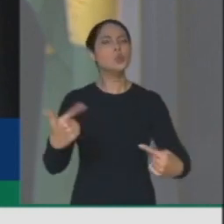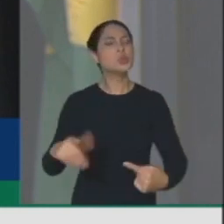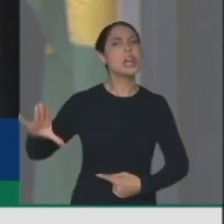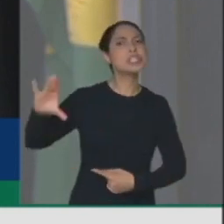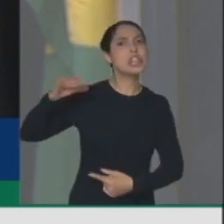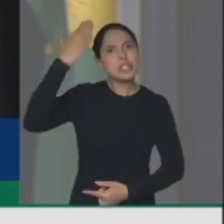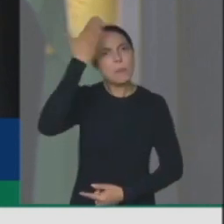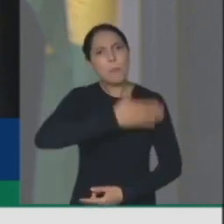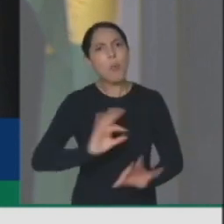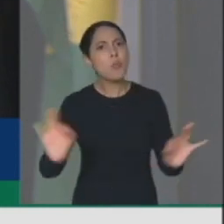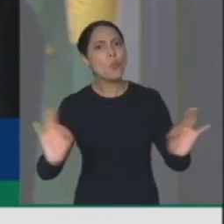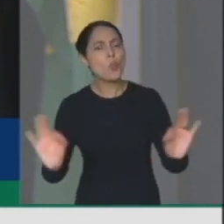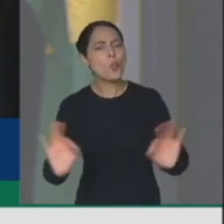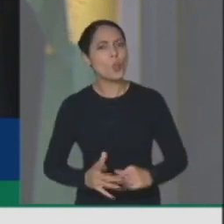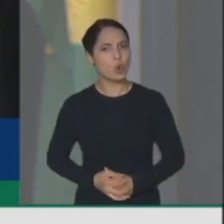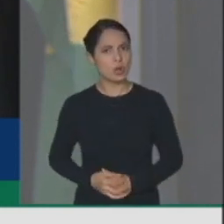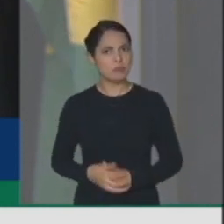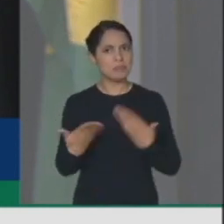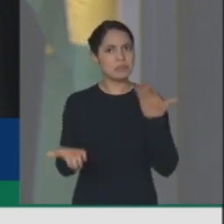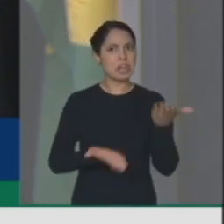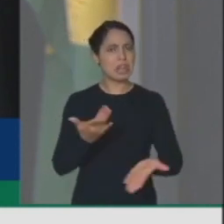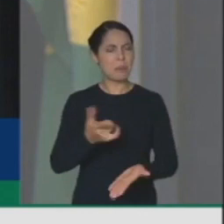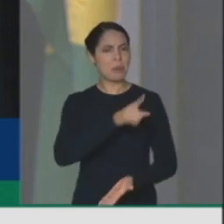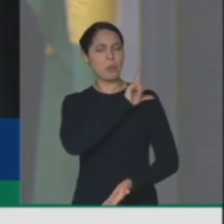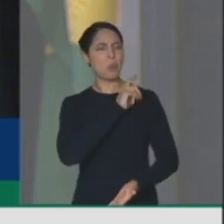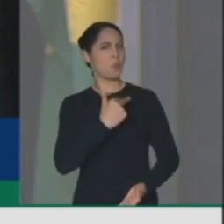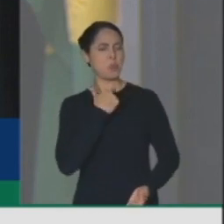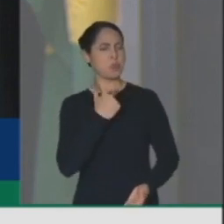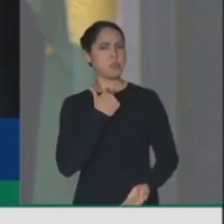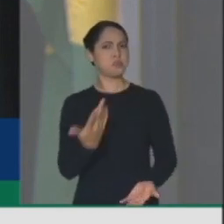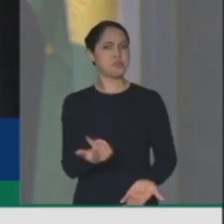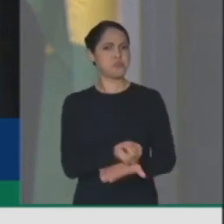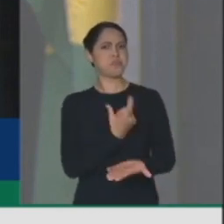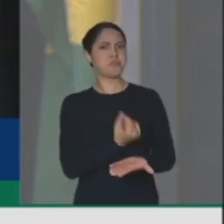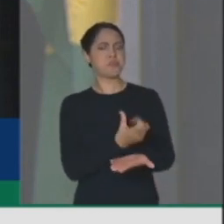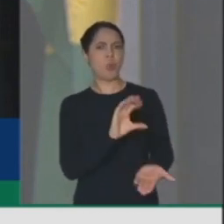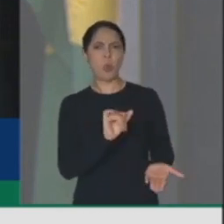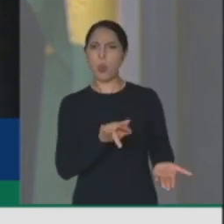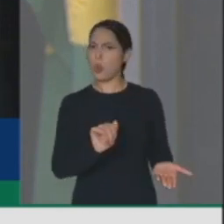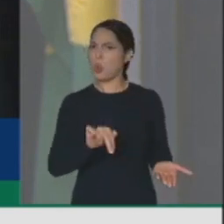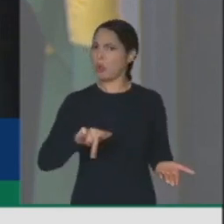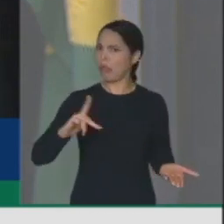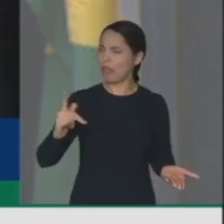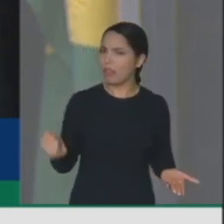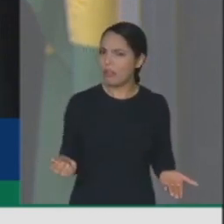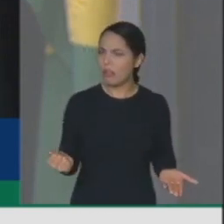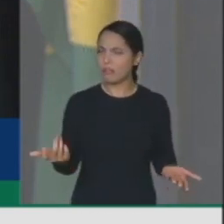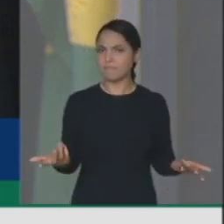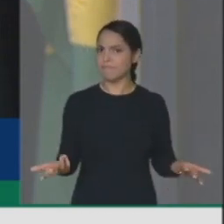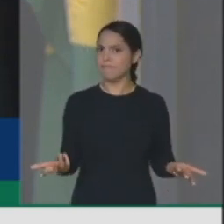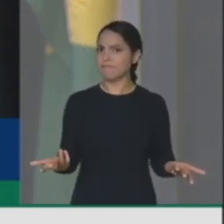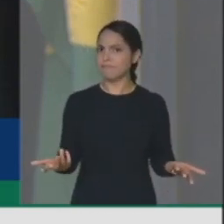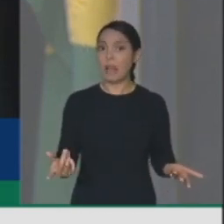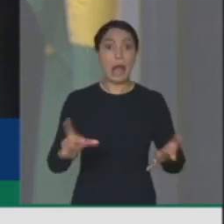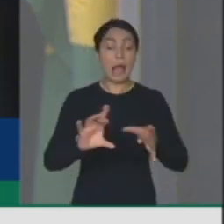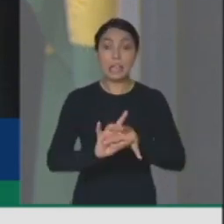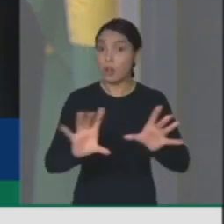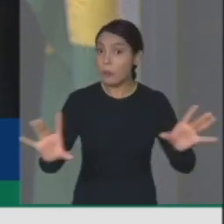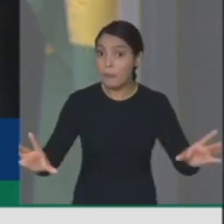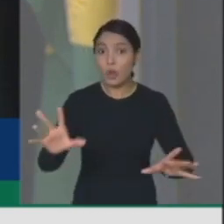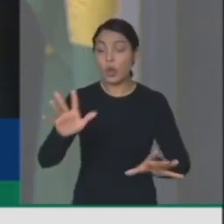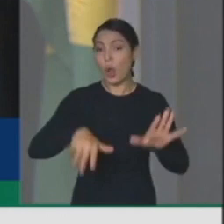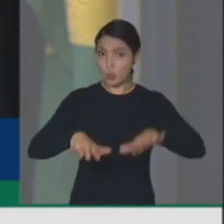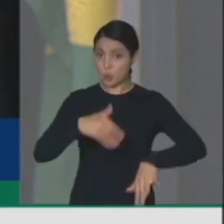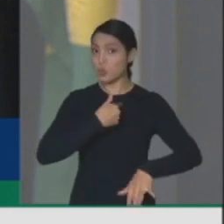científico para poder utilizá-lo no tratamento precoce. E não permitiram, muitos governadores e prefeitos, e até